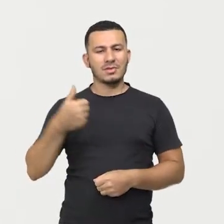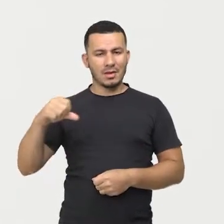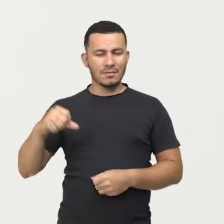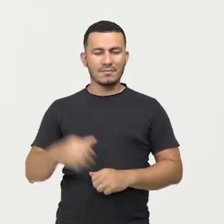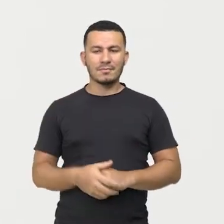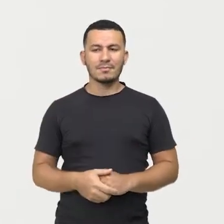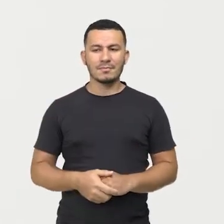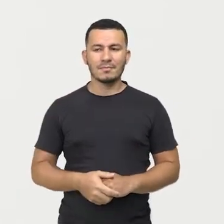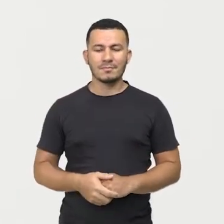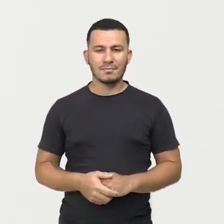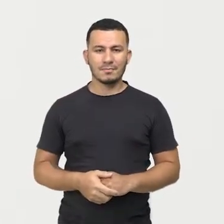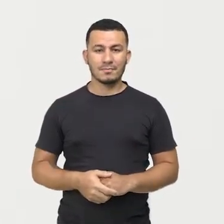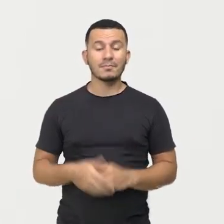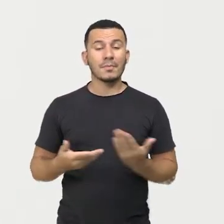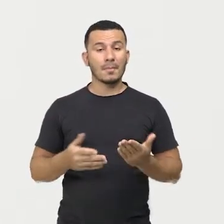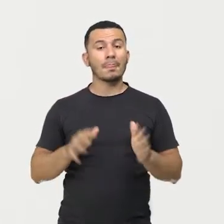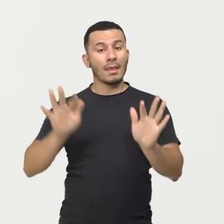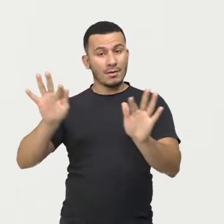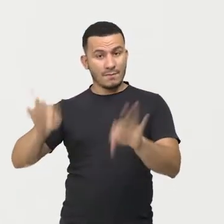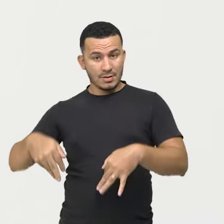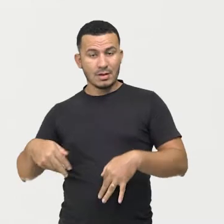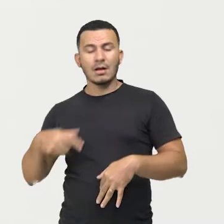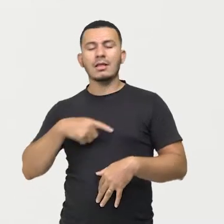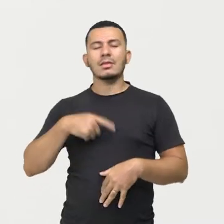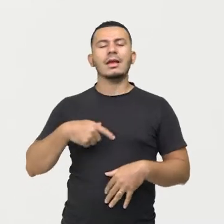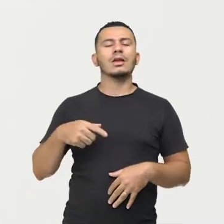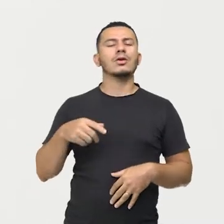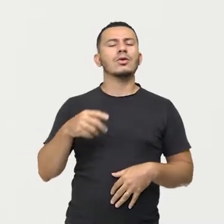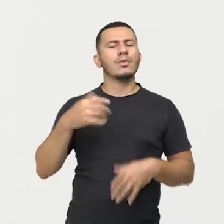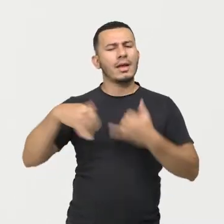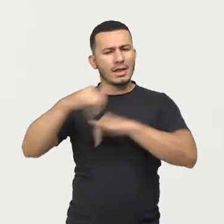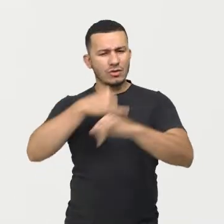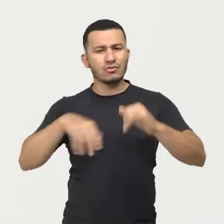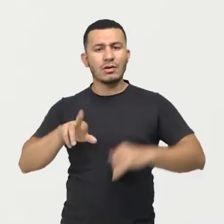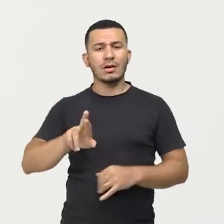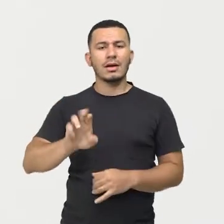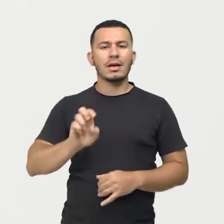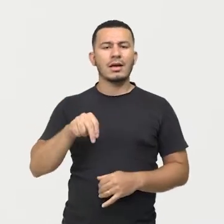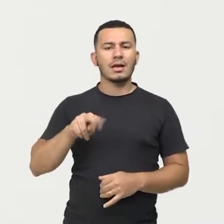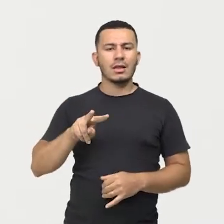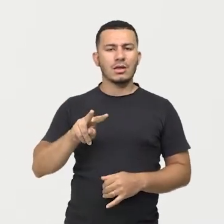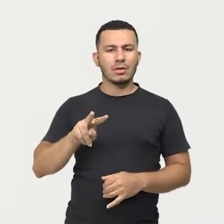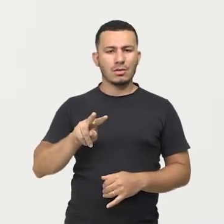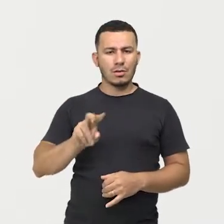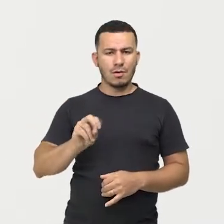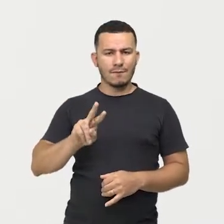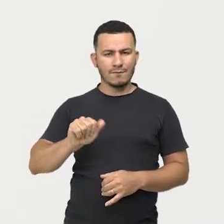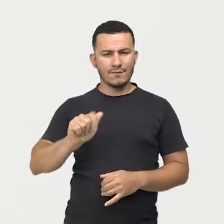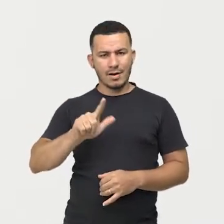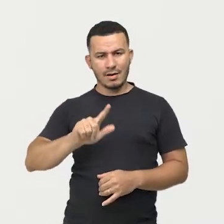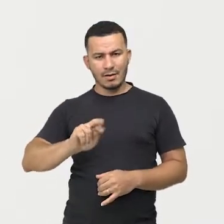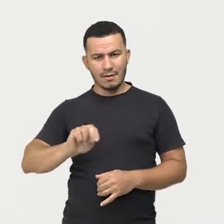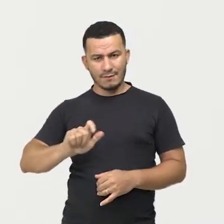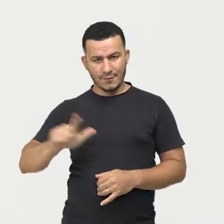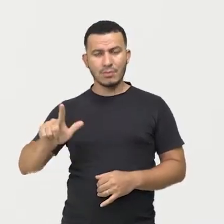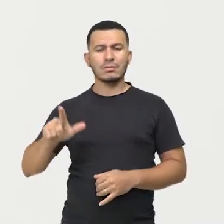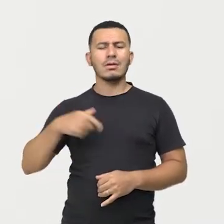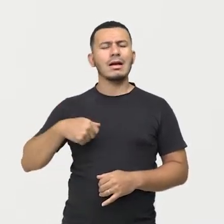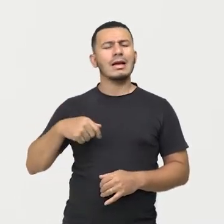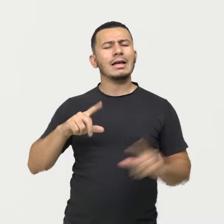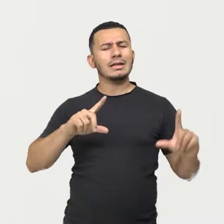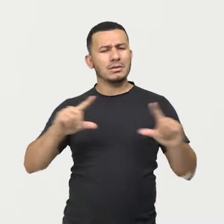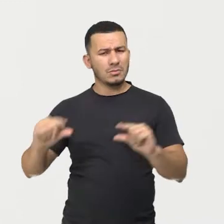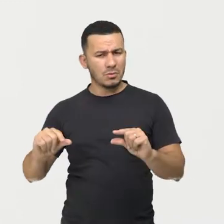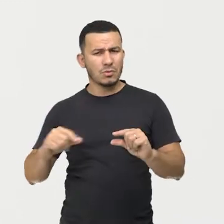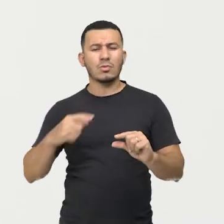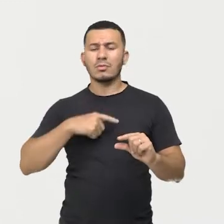E aí finalizando, o uso de energias inováveis no Brasil ainda é pouco estimulado, apesar disso tem aumentado. E aí a gente destaca